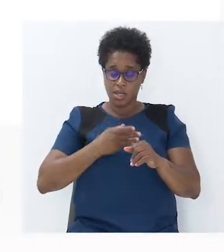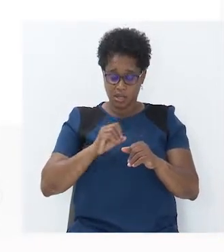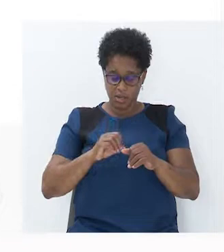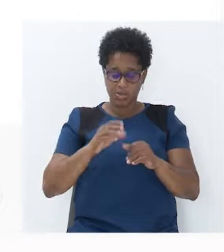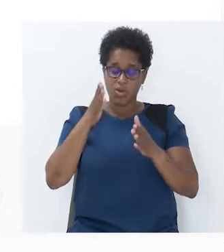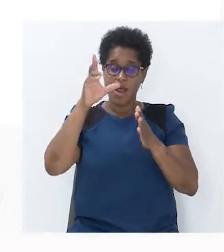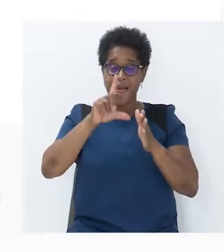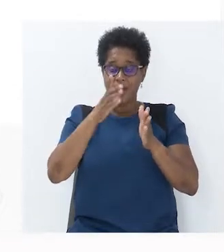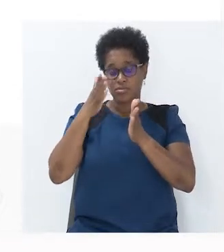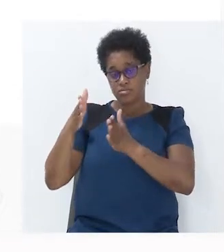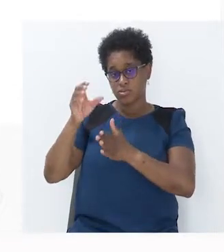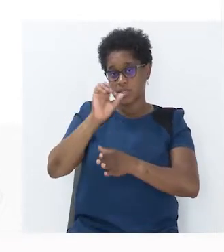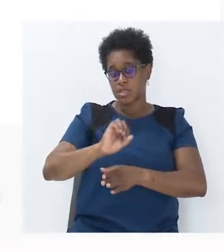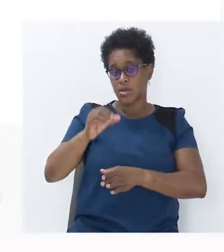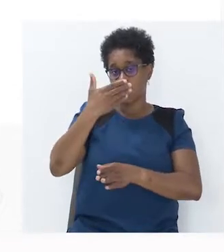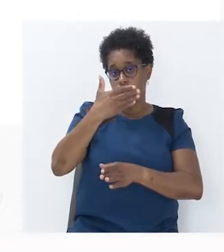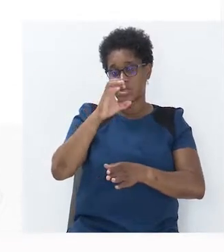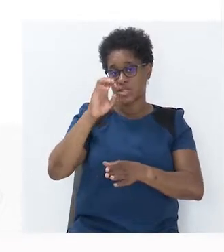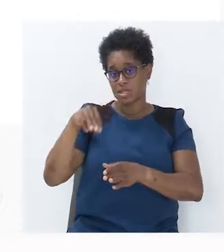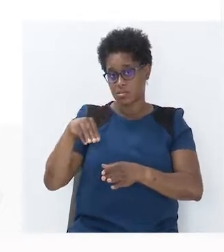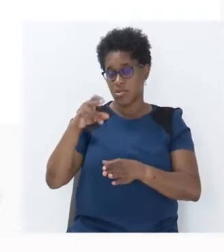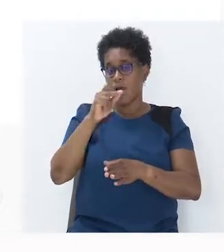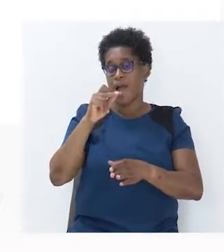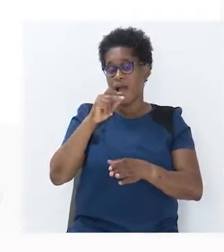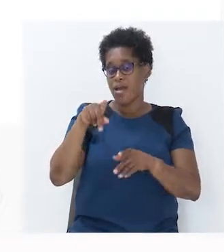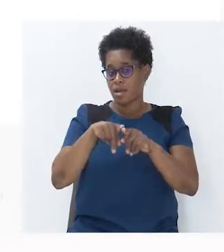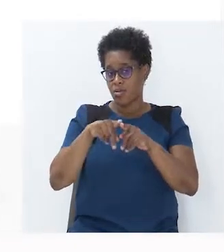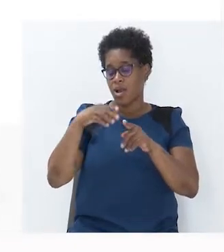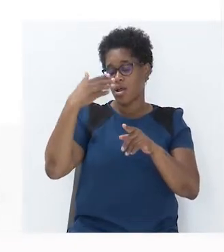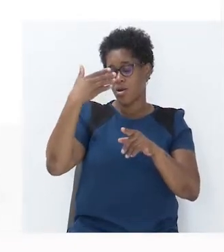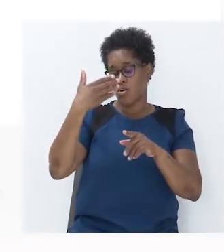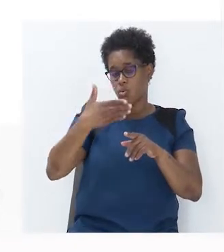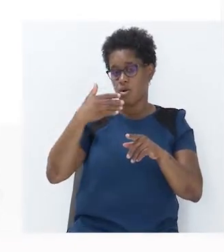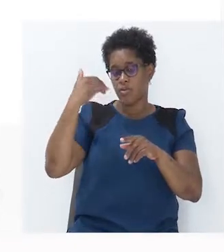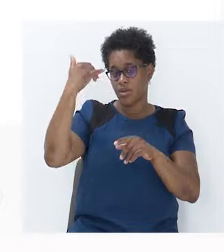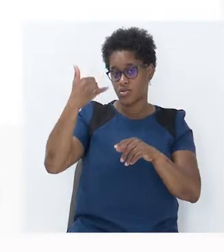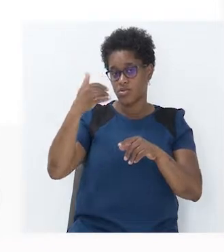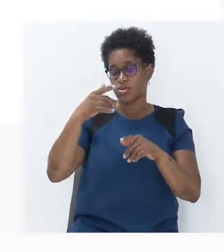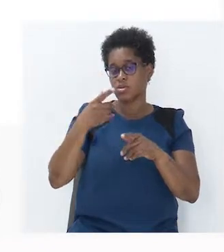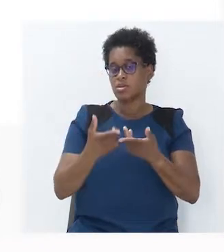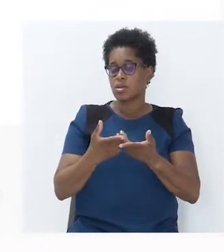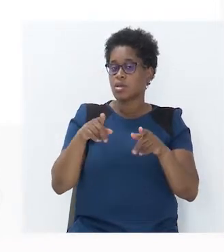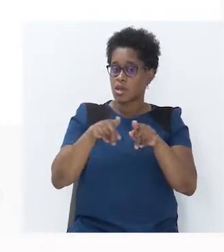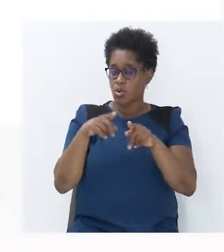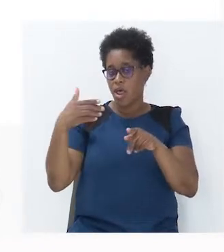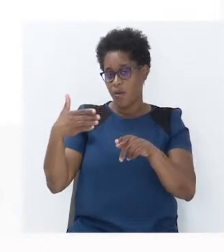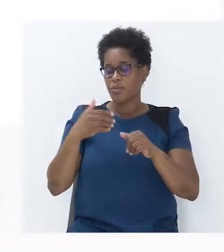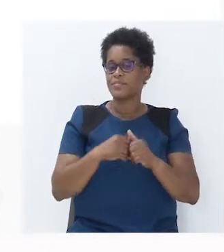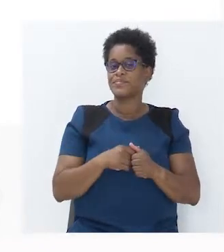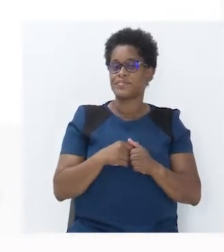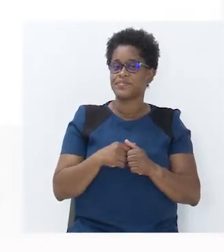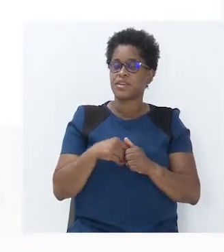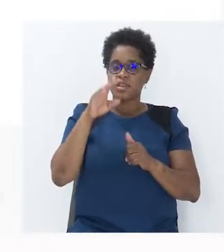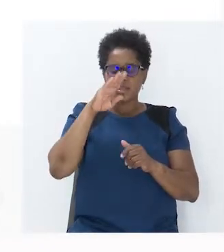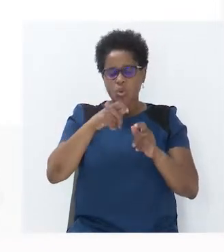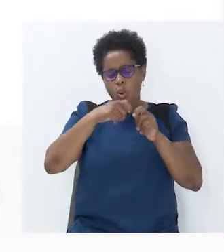1 centímetro, então a área será 1 elevado a 2, ou 1 ao quadrado, é igual a 1. Se